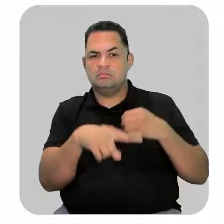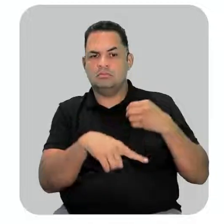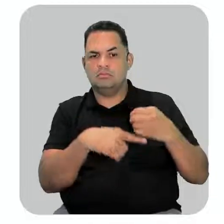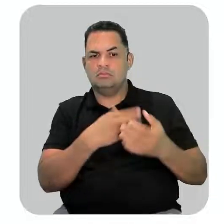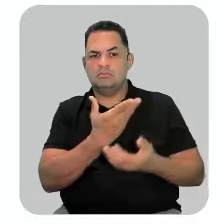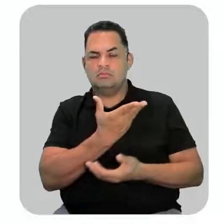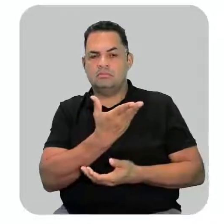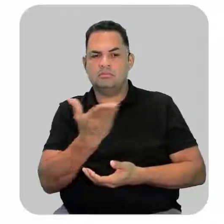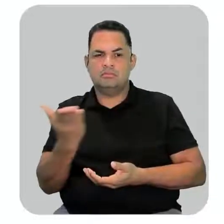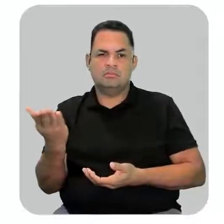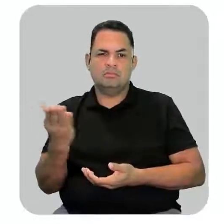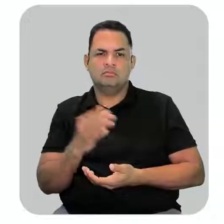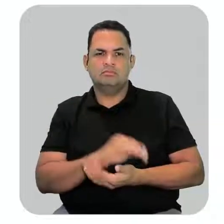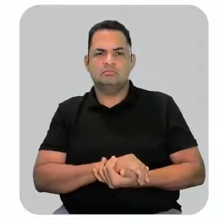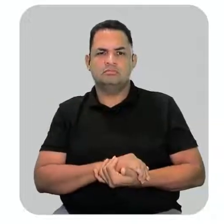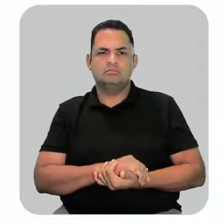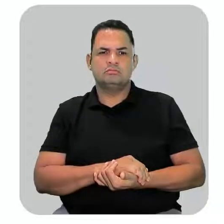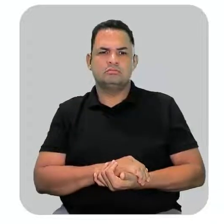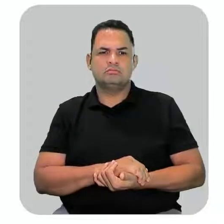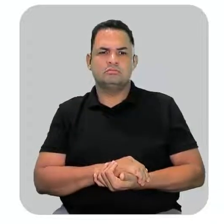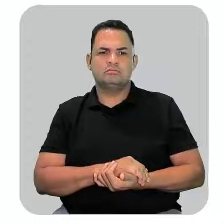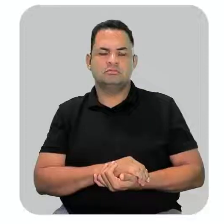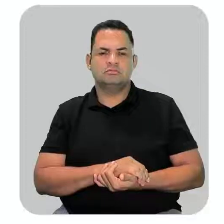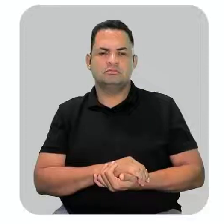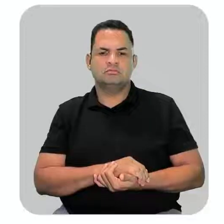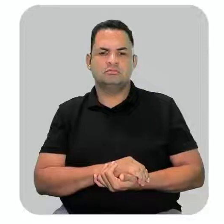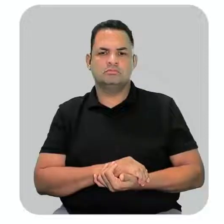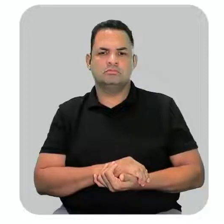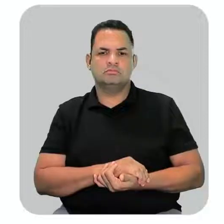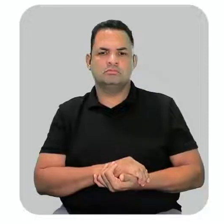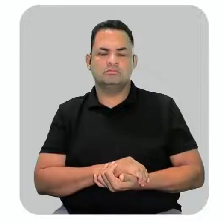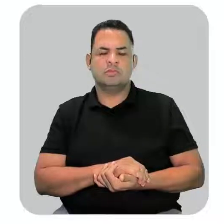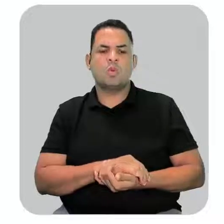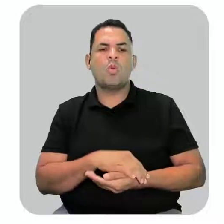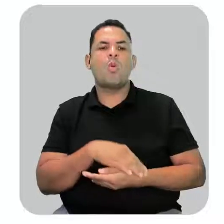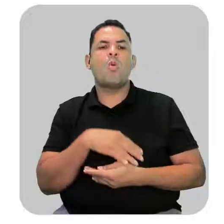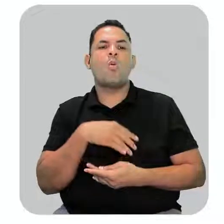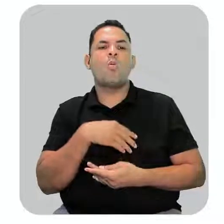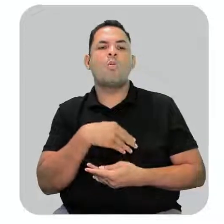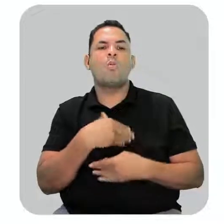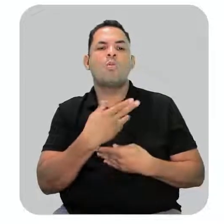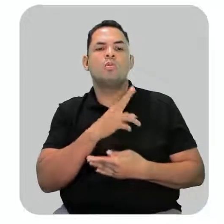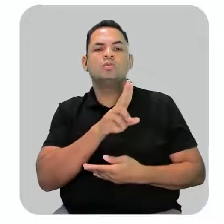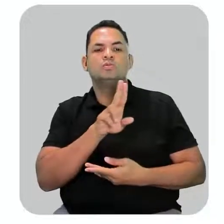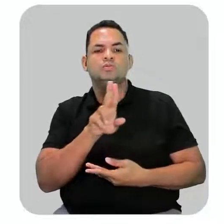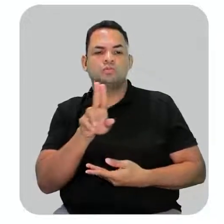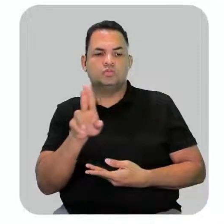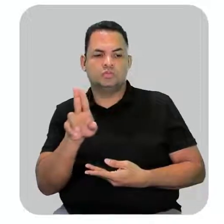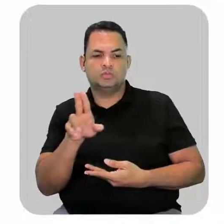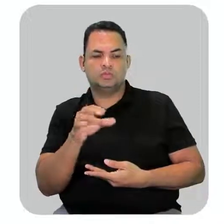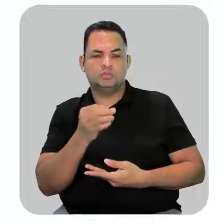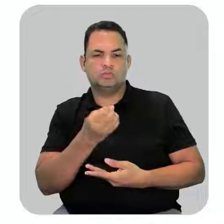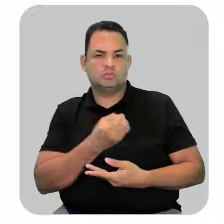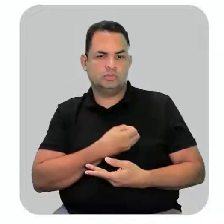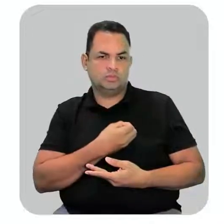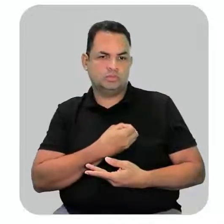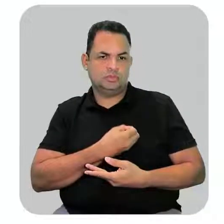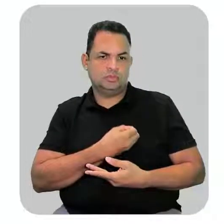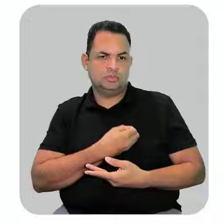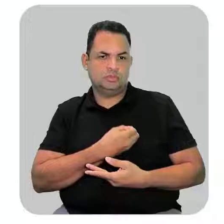cetona ficaria aqui, ó, no segundo. E aí, qual seria o nome desse composto? Você vai fazer o quê? Vai numerar,